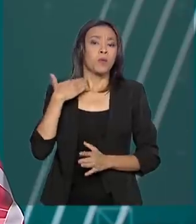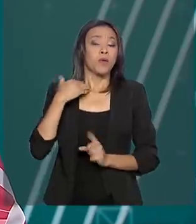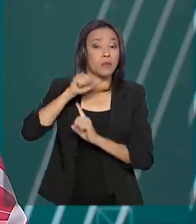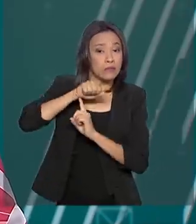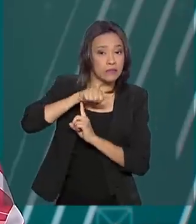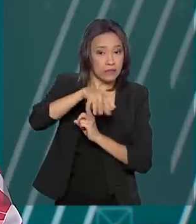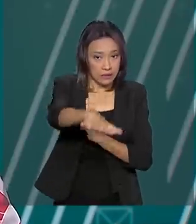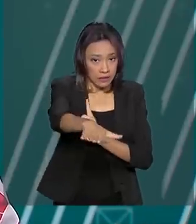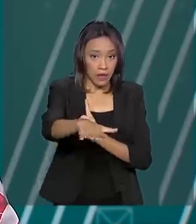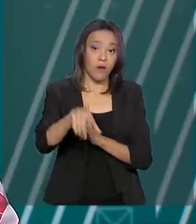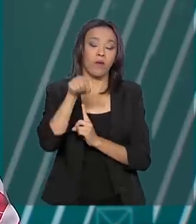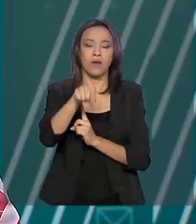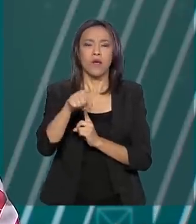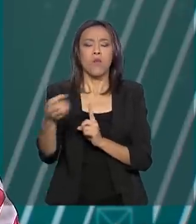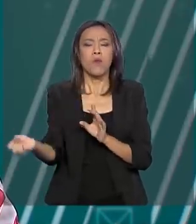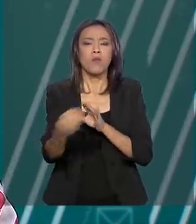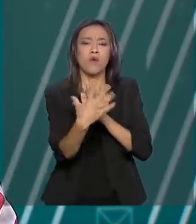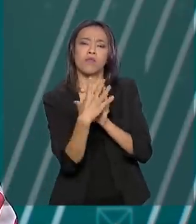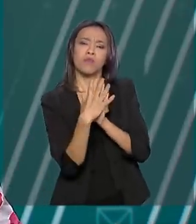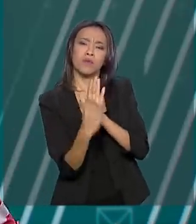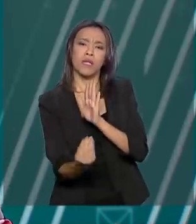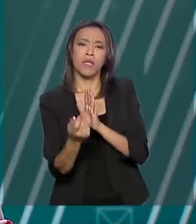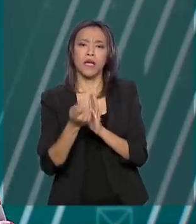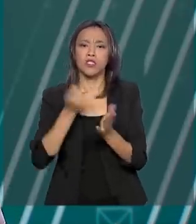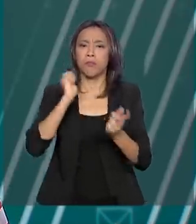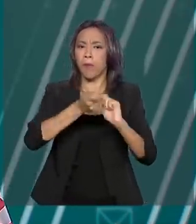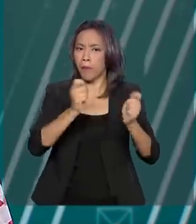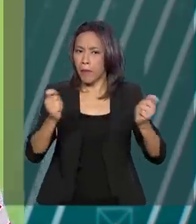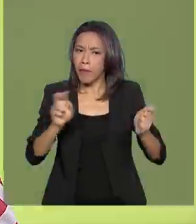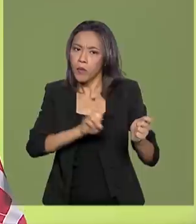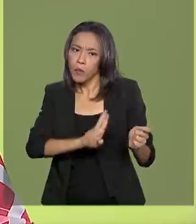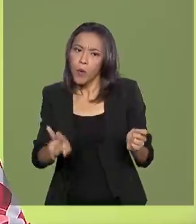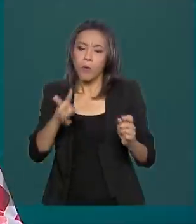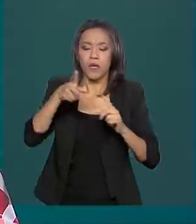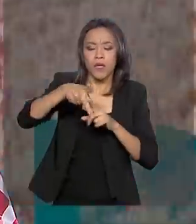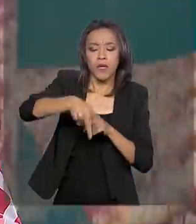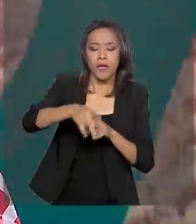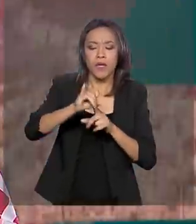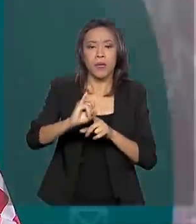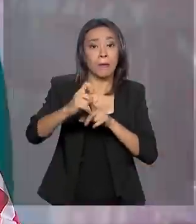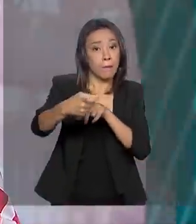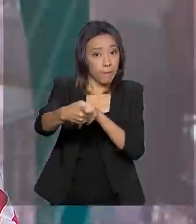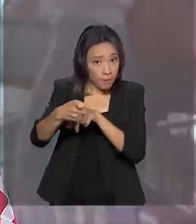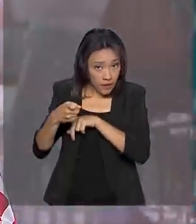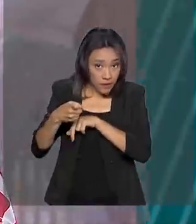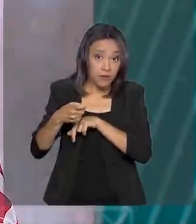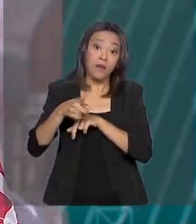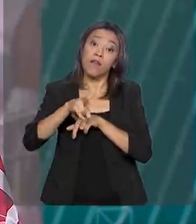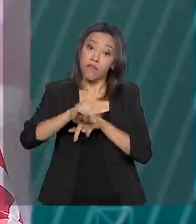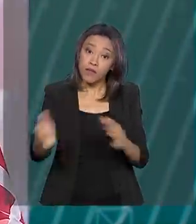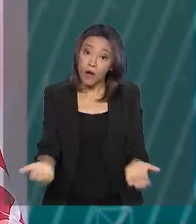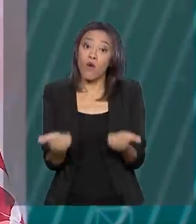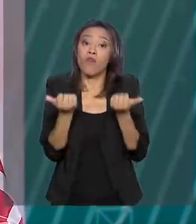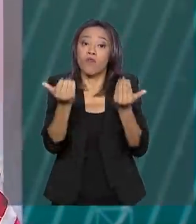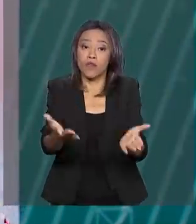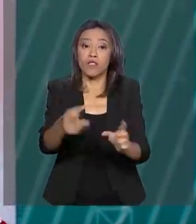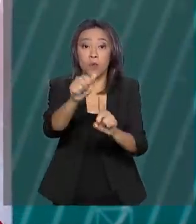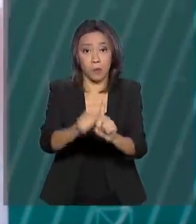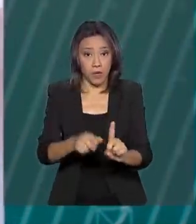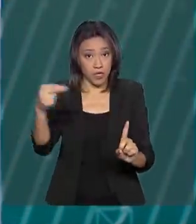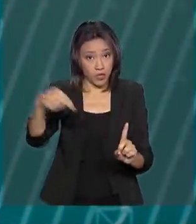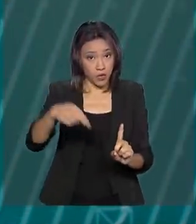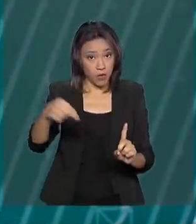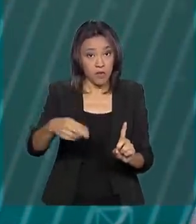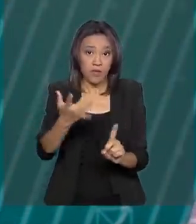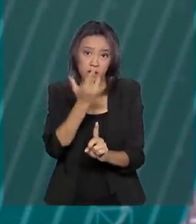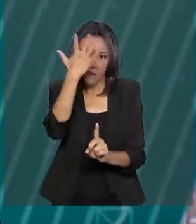modalidade de pagamento por meios eletrônicos, o PIX. O serviço estará disponível a partir de novembro e deve facilitar